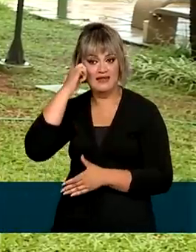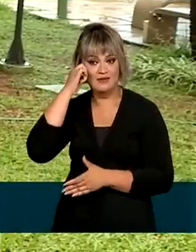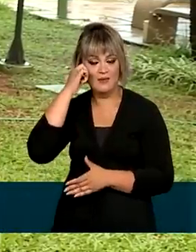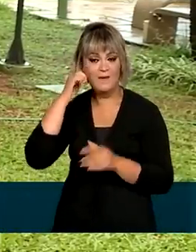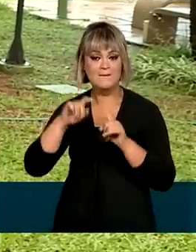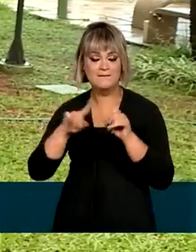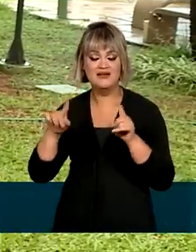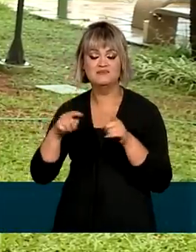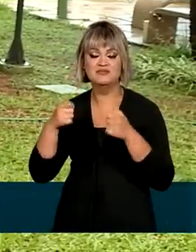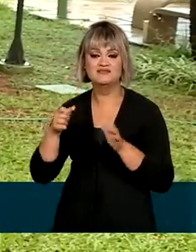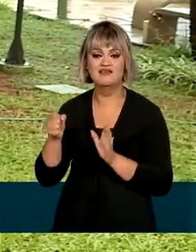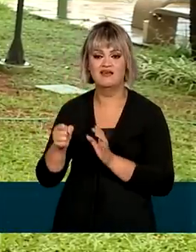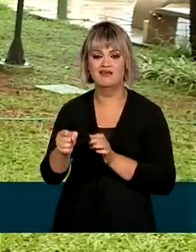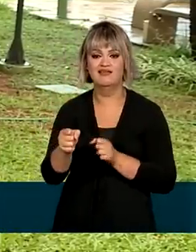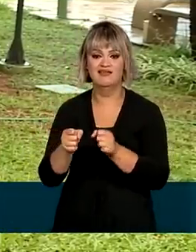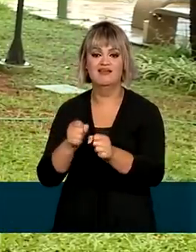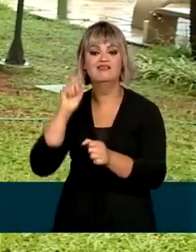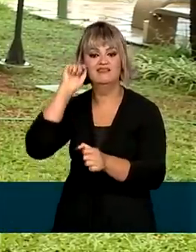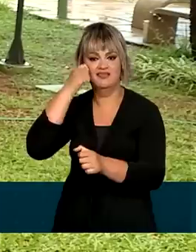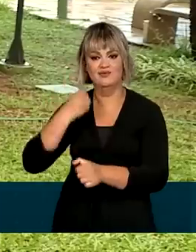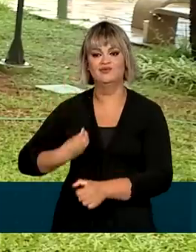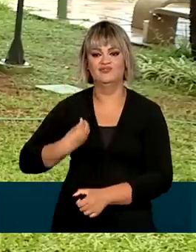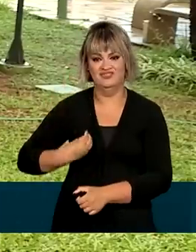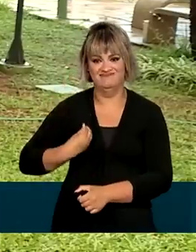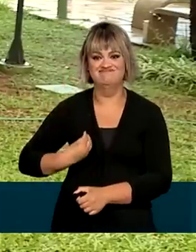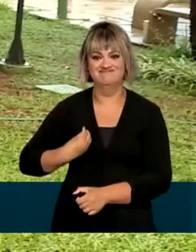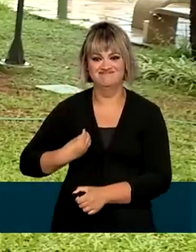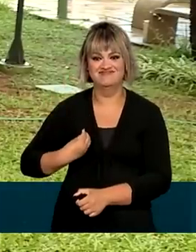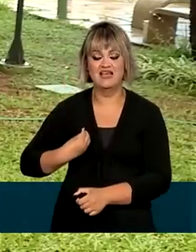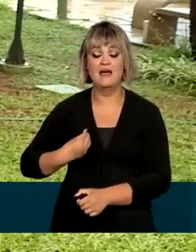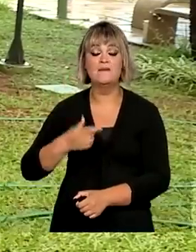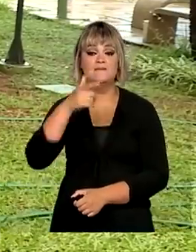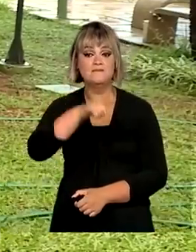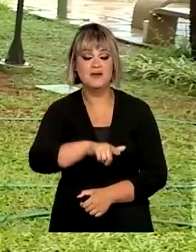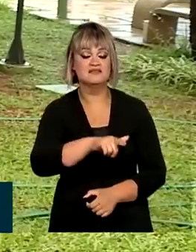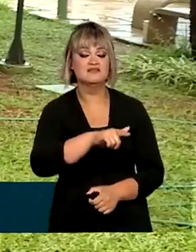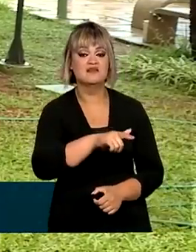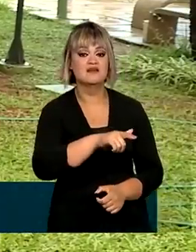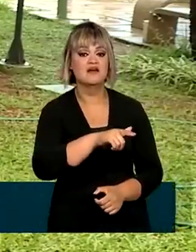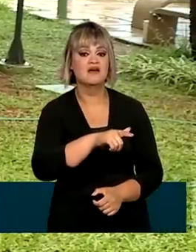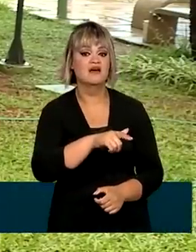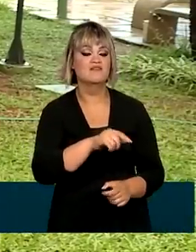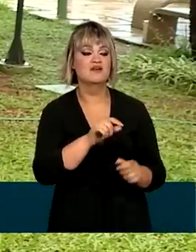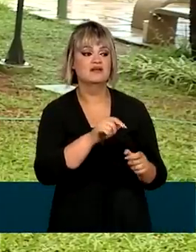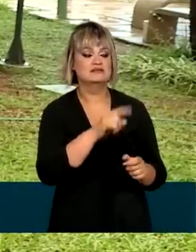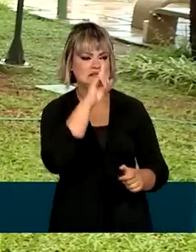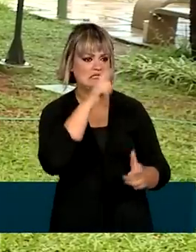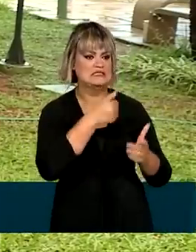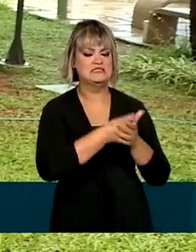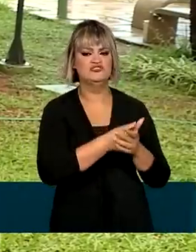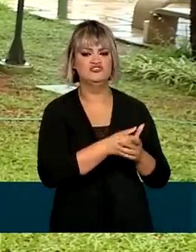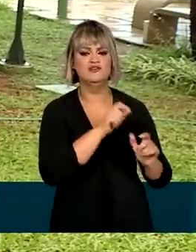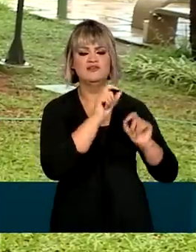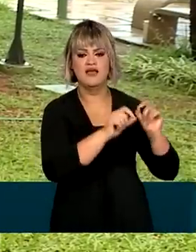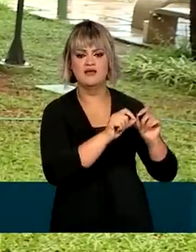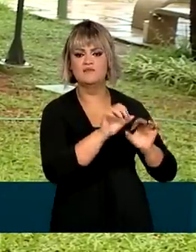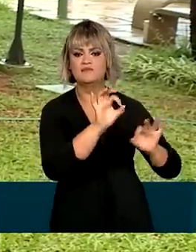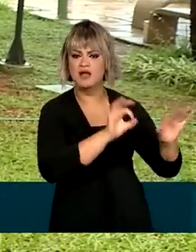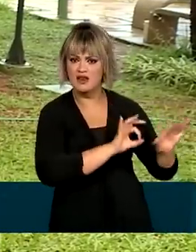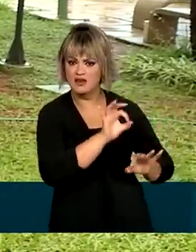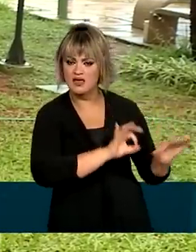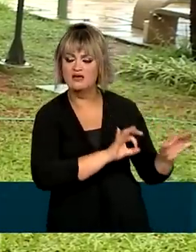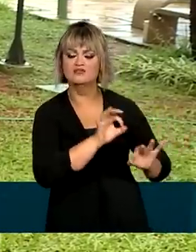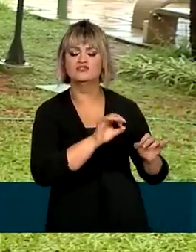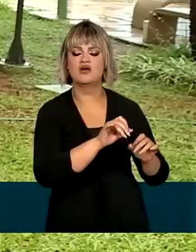sem negro, na gestão do Ministério da Saúde. E não se faz isso também com poder de decisão, de planejar,